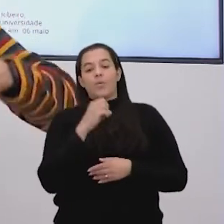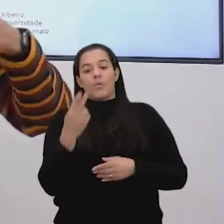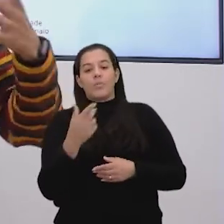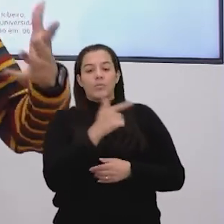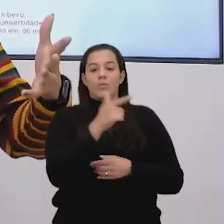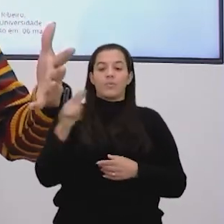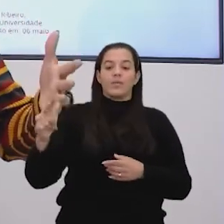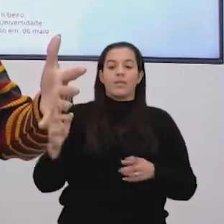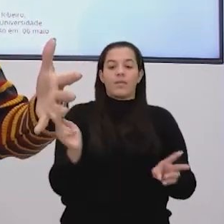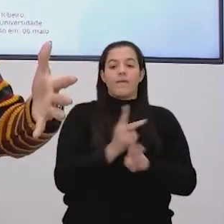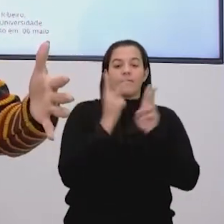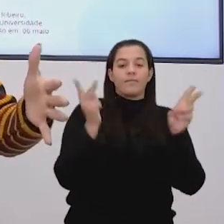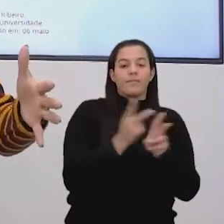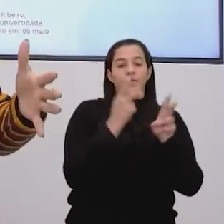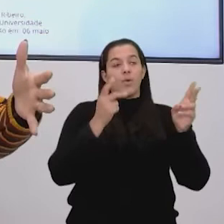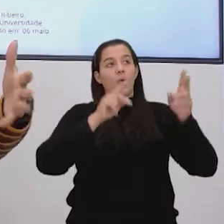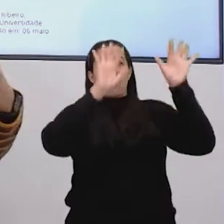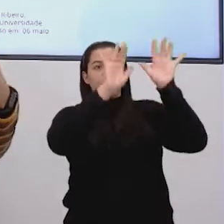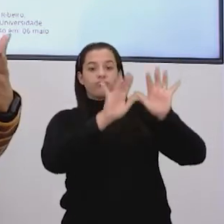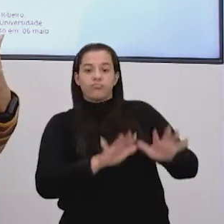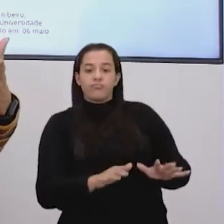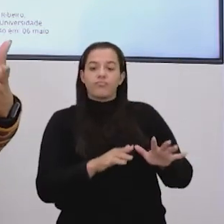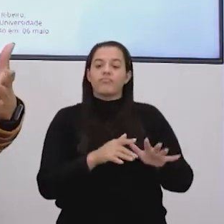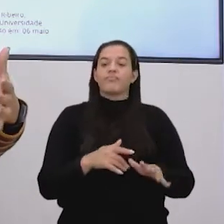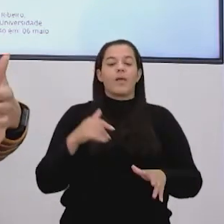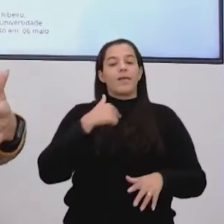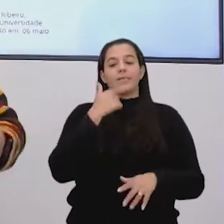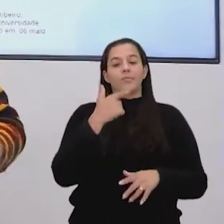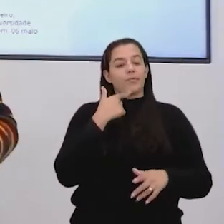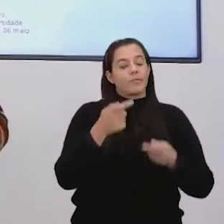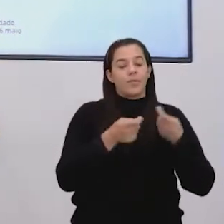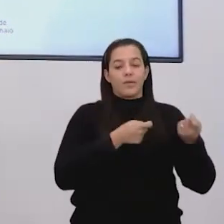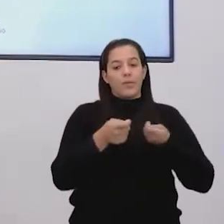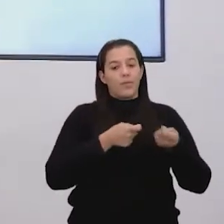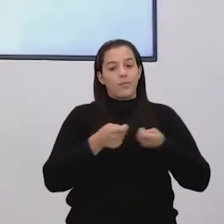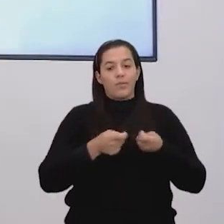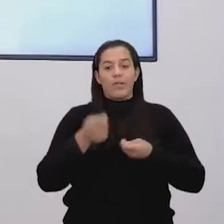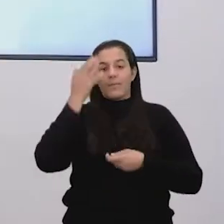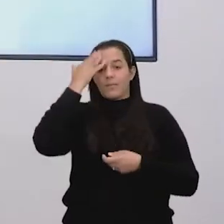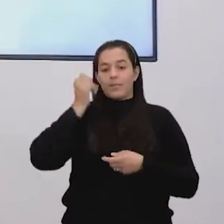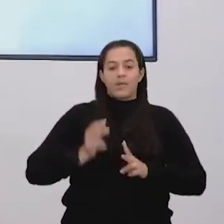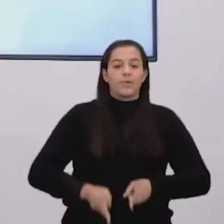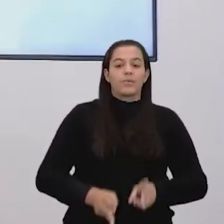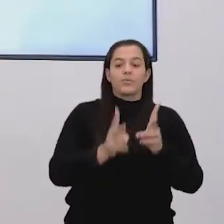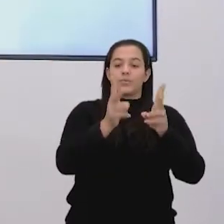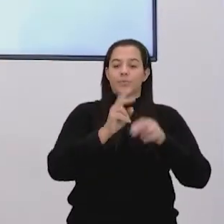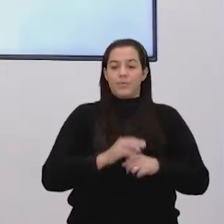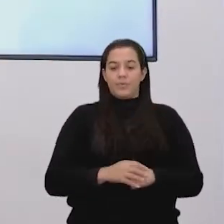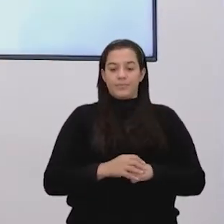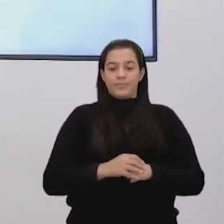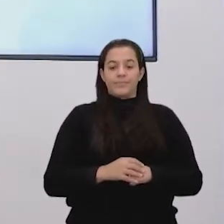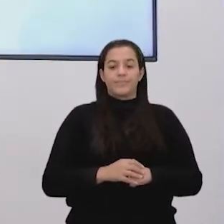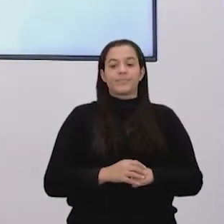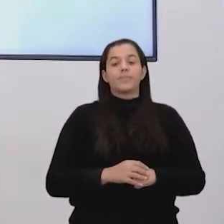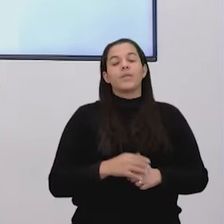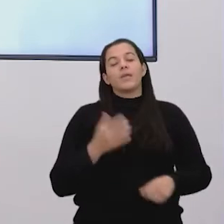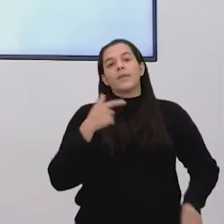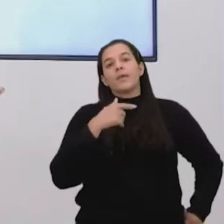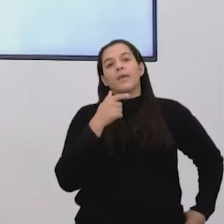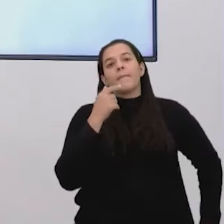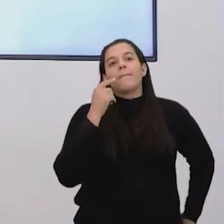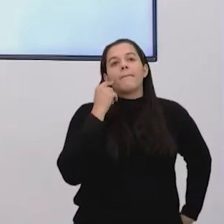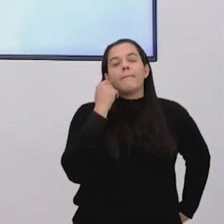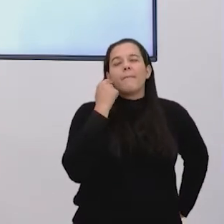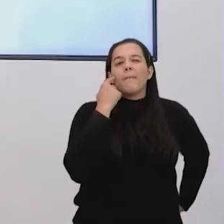vento, ou tenha uma estiagem, a gente não consegue controlar muito para dar segmento ao reabastecimento. E a alternativa mais